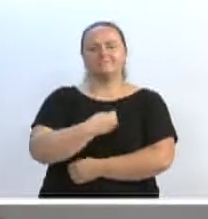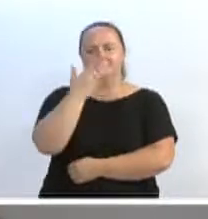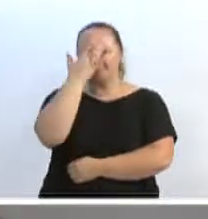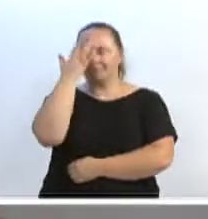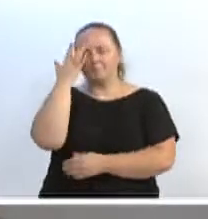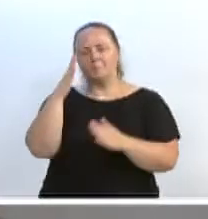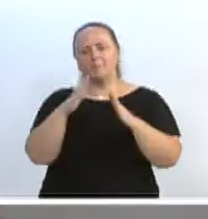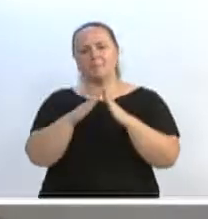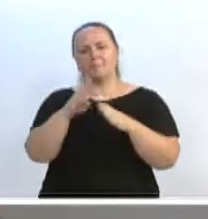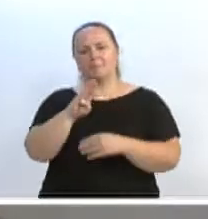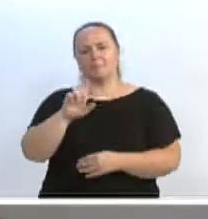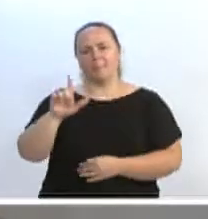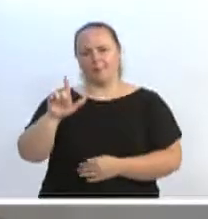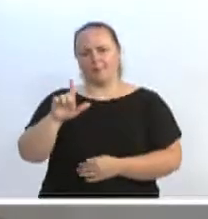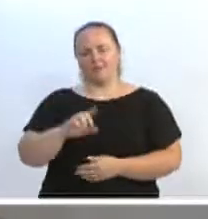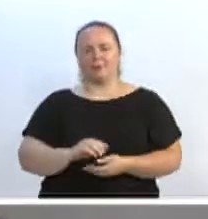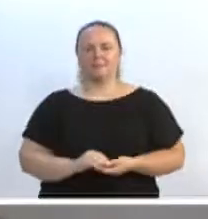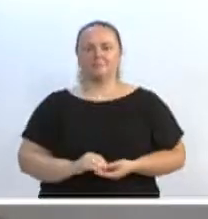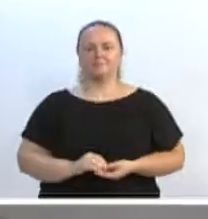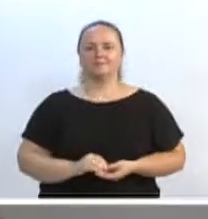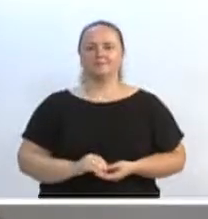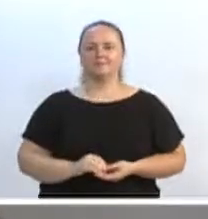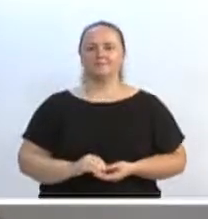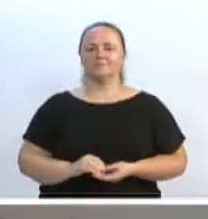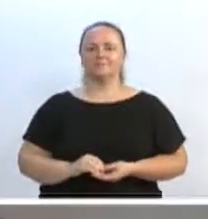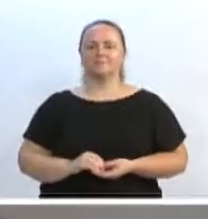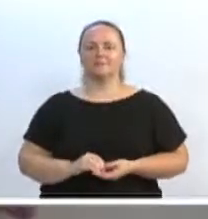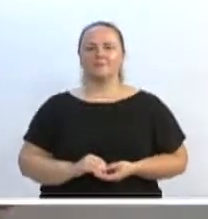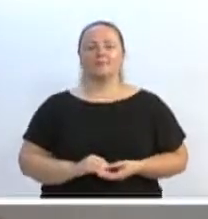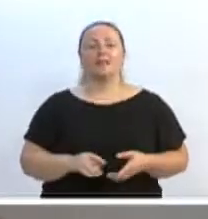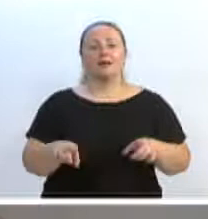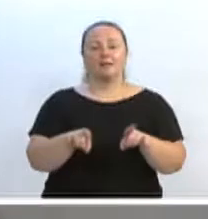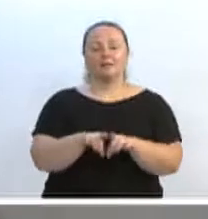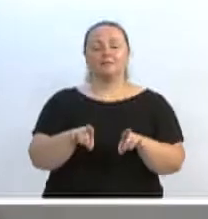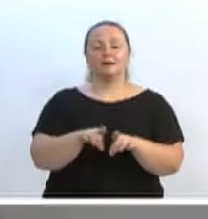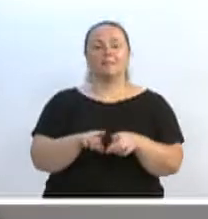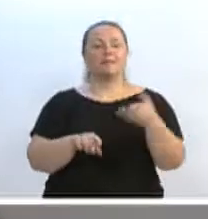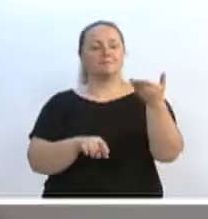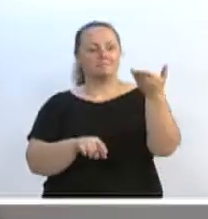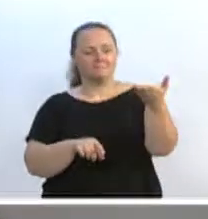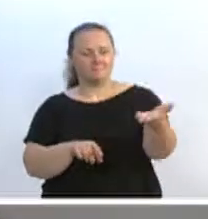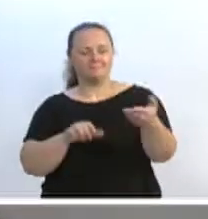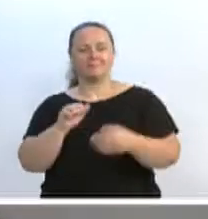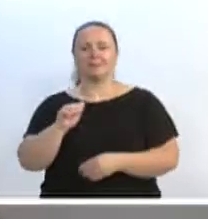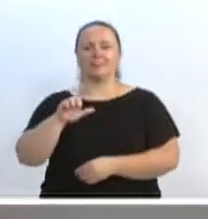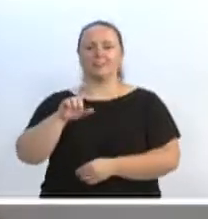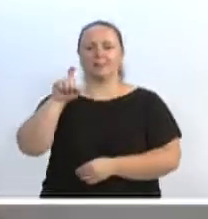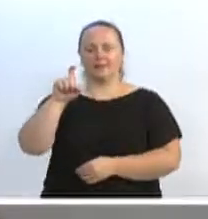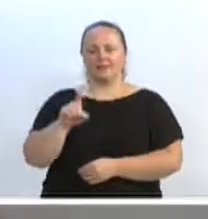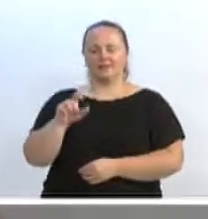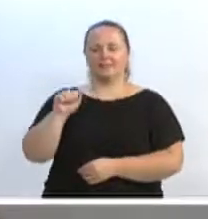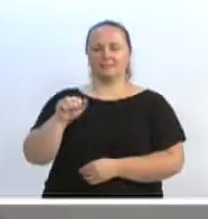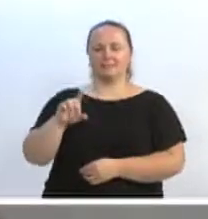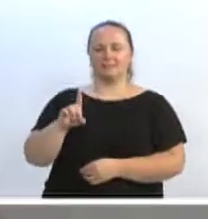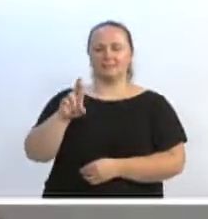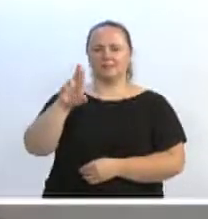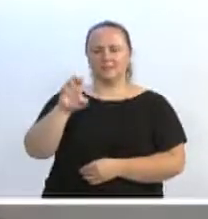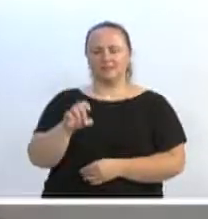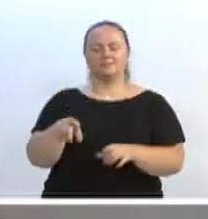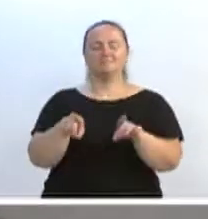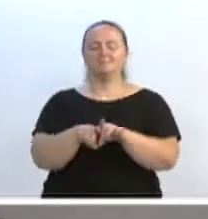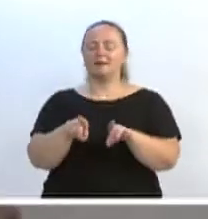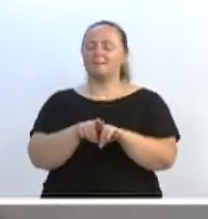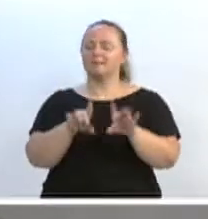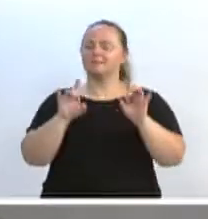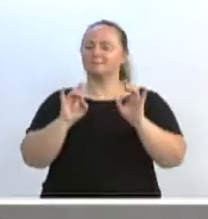Assim como o vereador Alexandre, também quero aqui cumprimentar todos os radialistas pelo seu dia e de uma forma muito especial